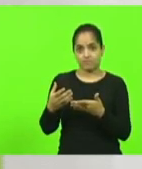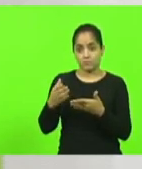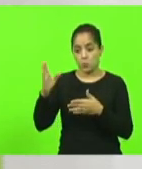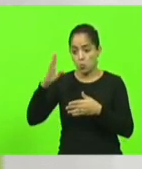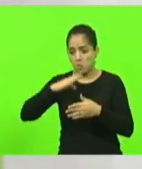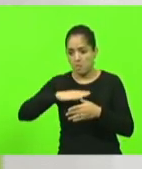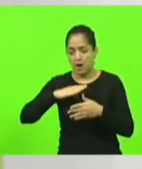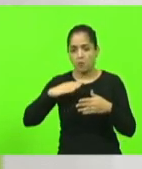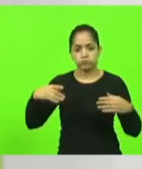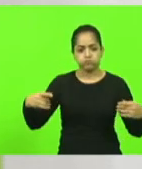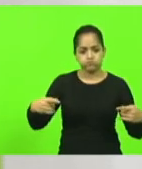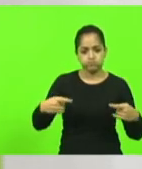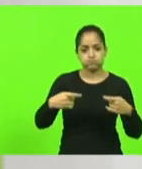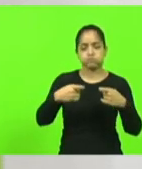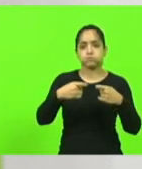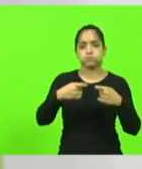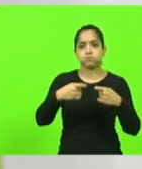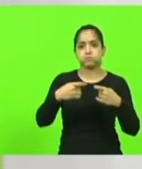se iludam.